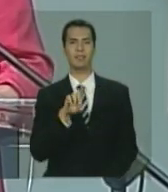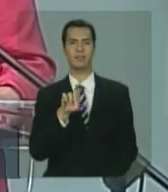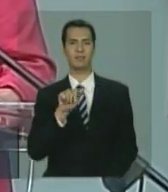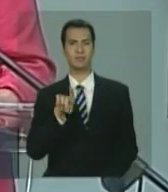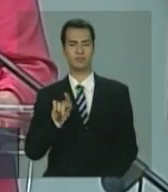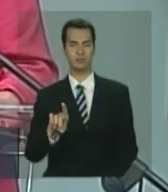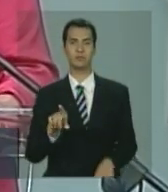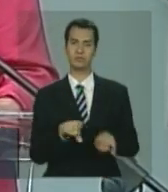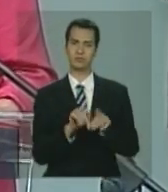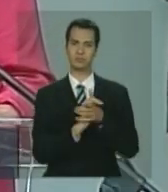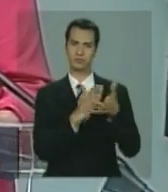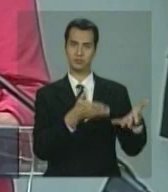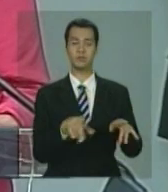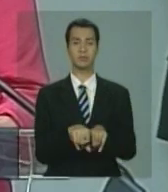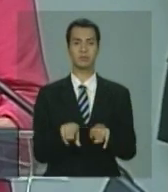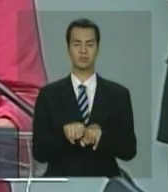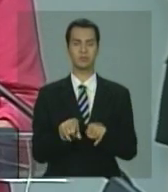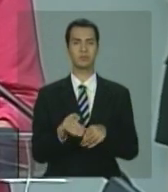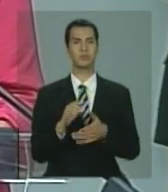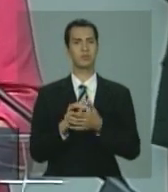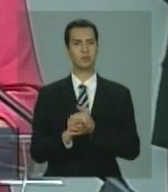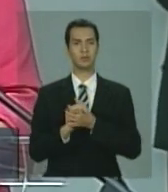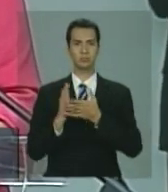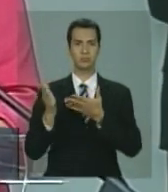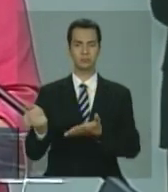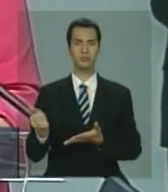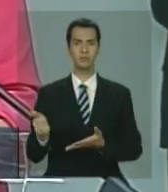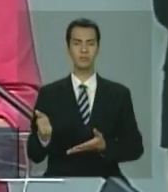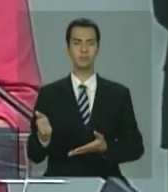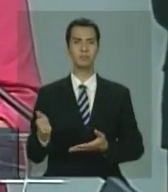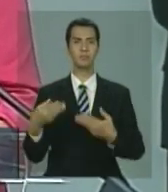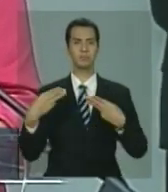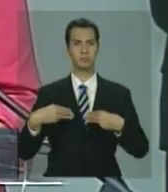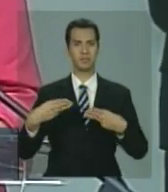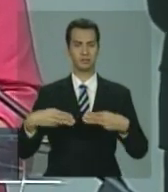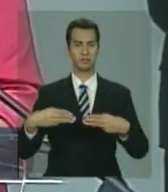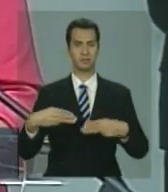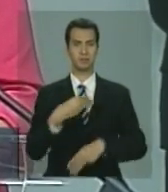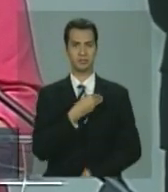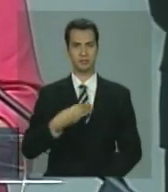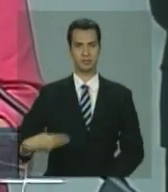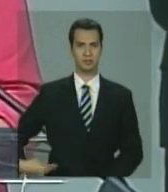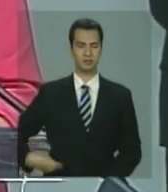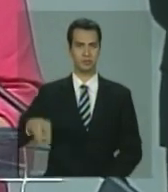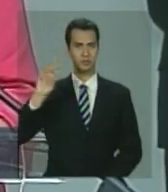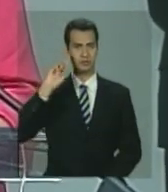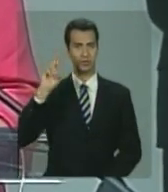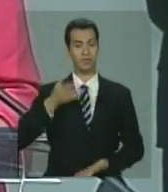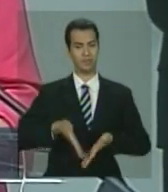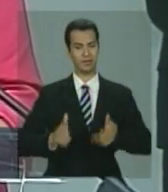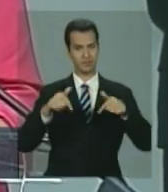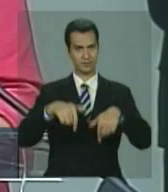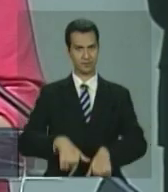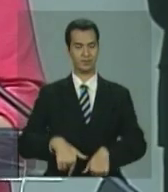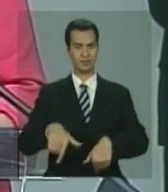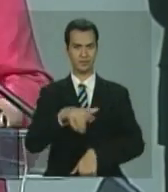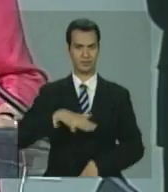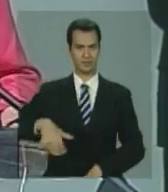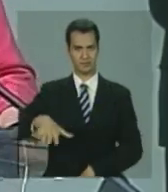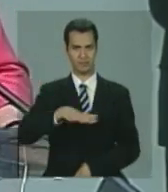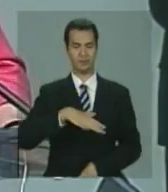o ministro aqui da região, aqui de Angra, Luiz Sérgio,